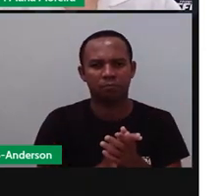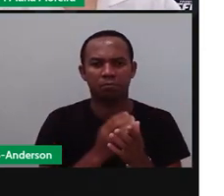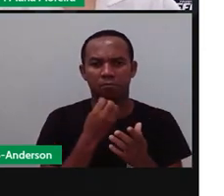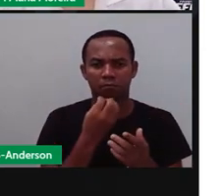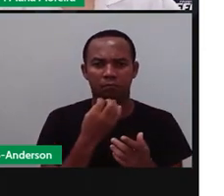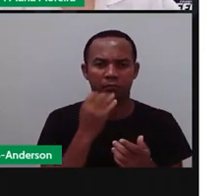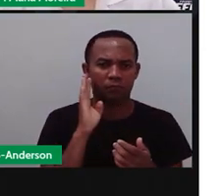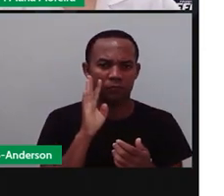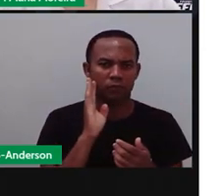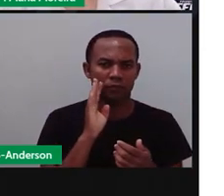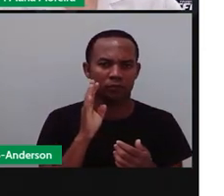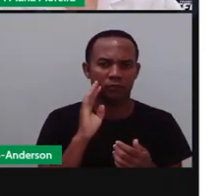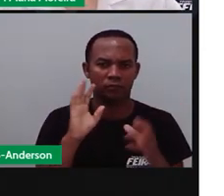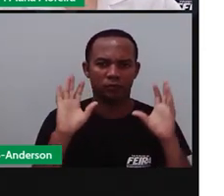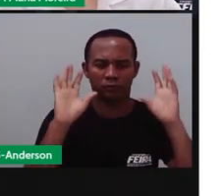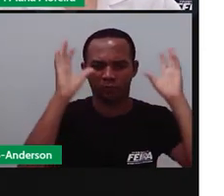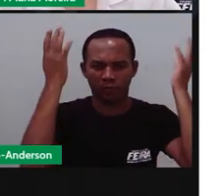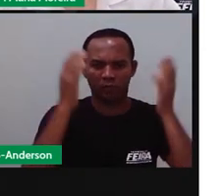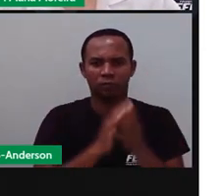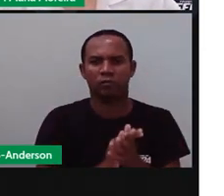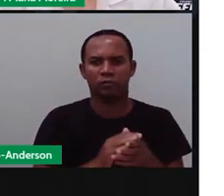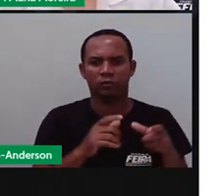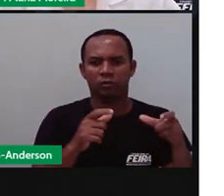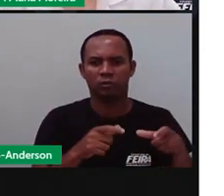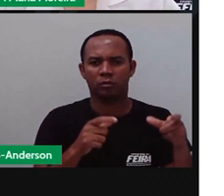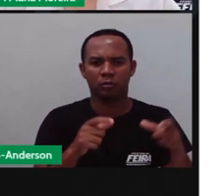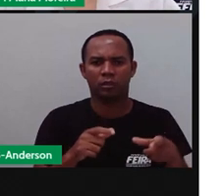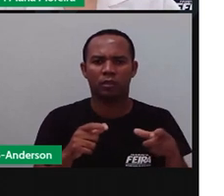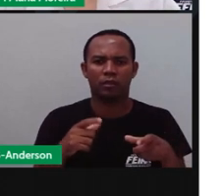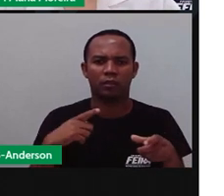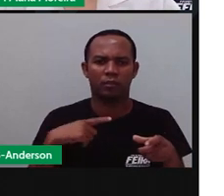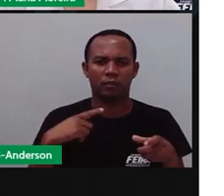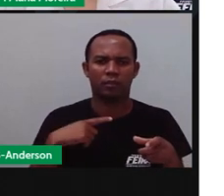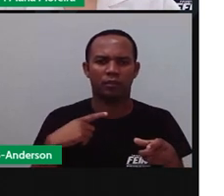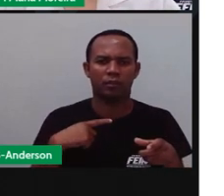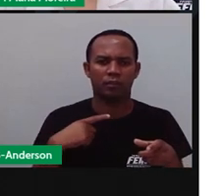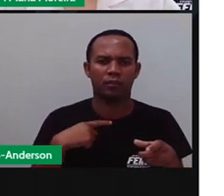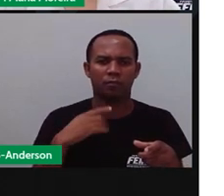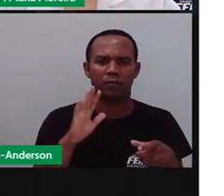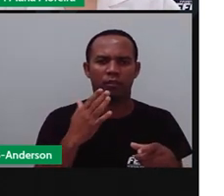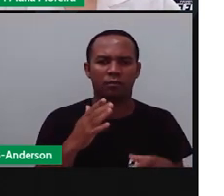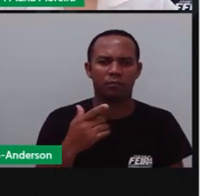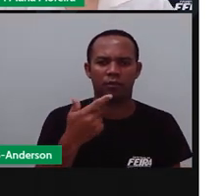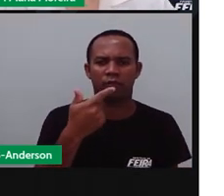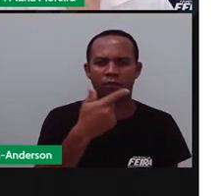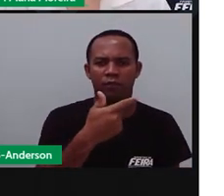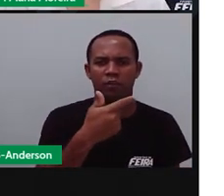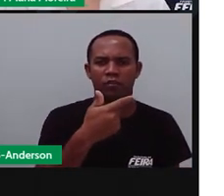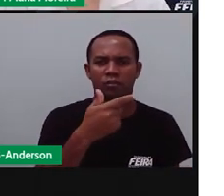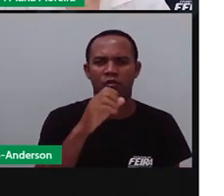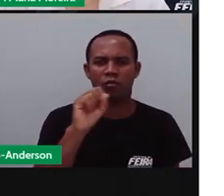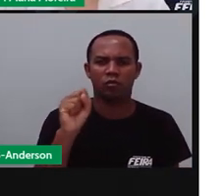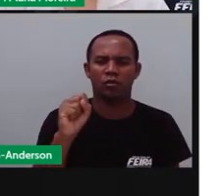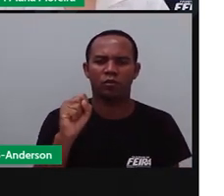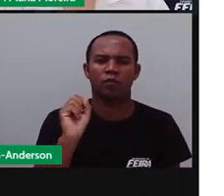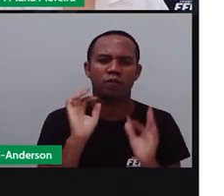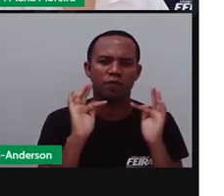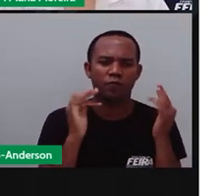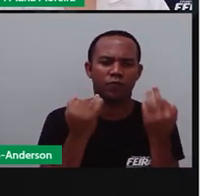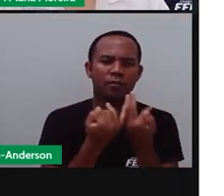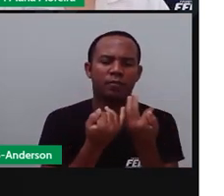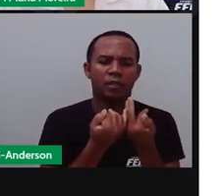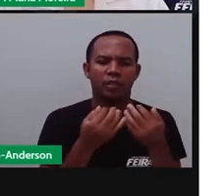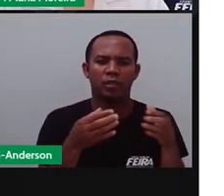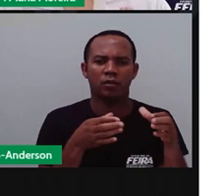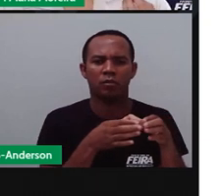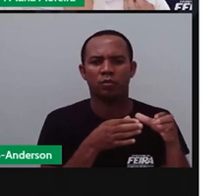-467. É a região do Eixo Forte, vivem cerca de 28 famílias, ou seja, é uma comunidade, é